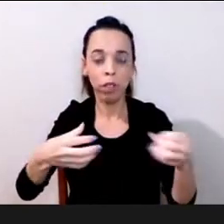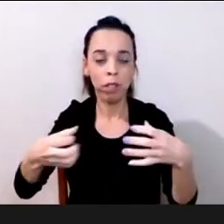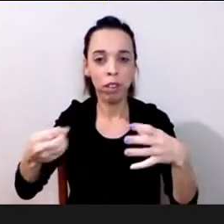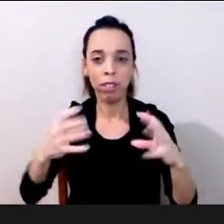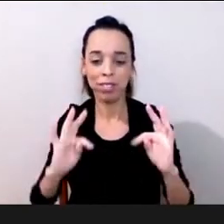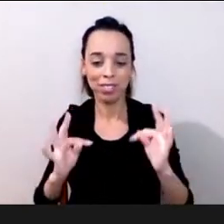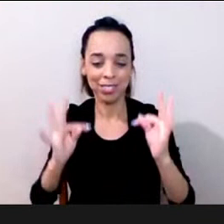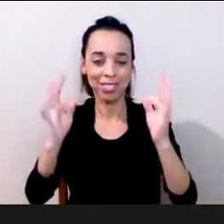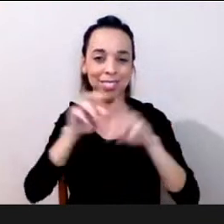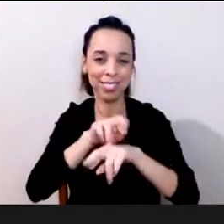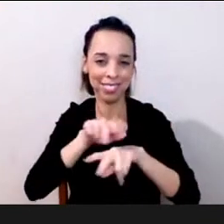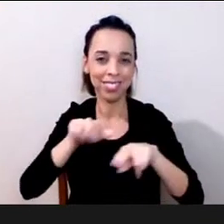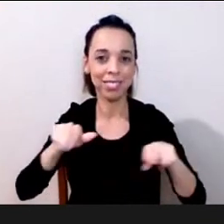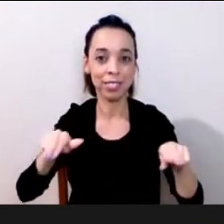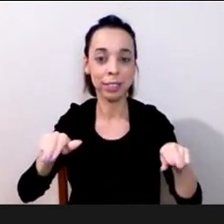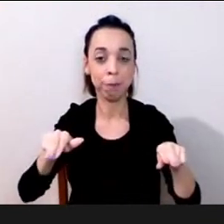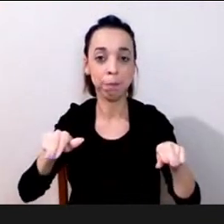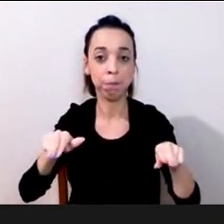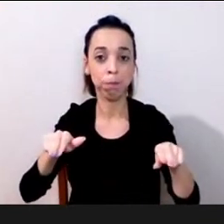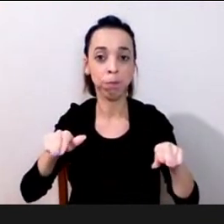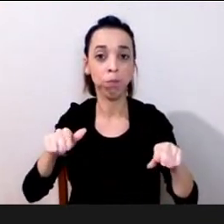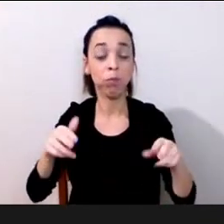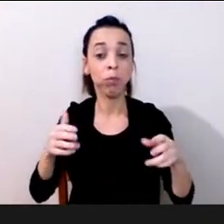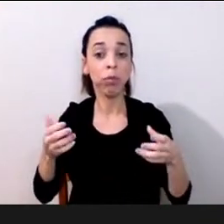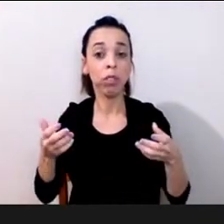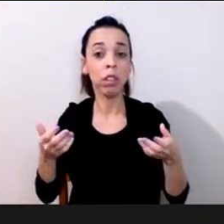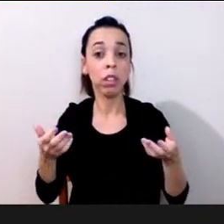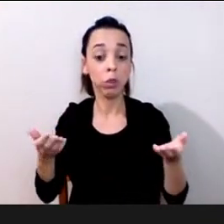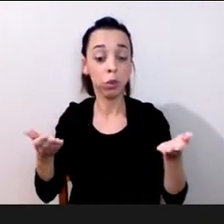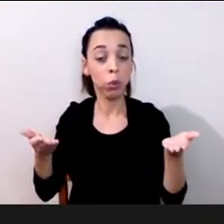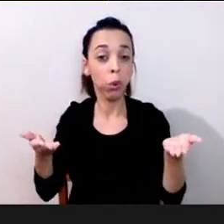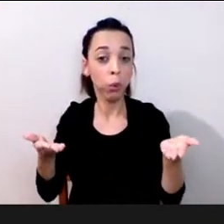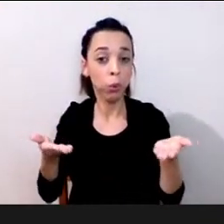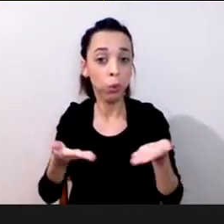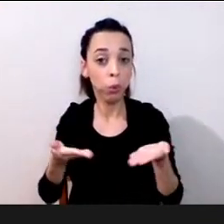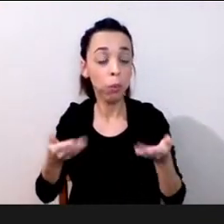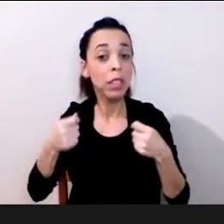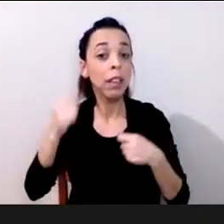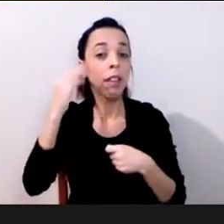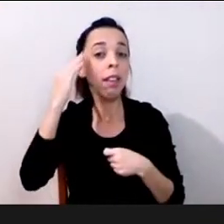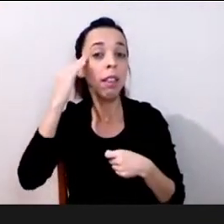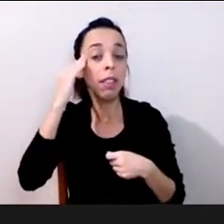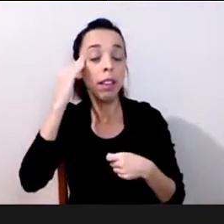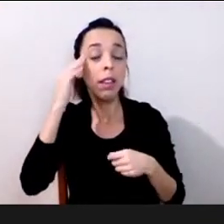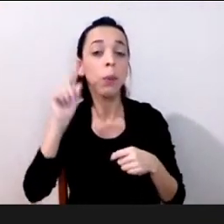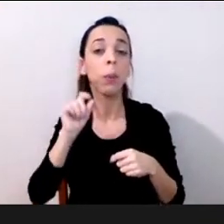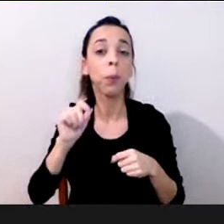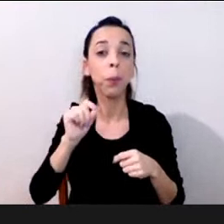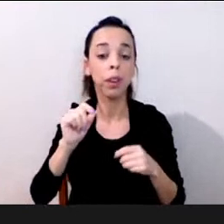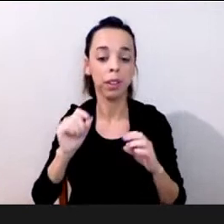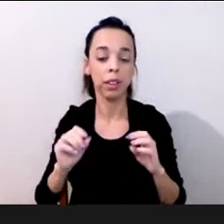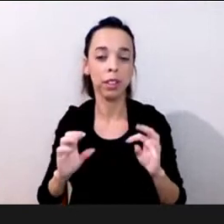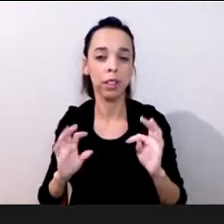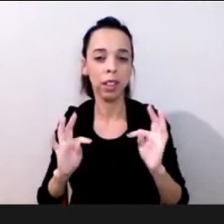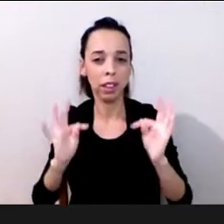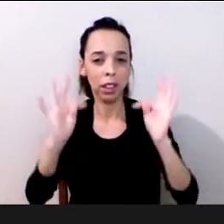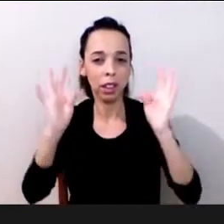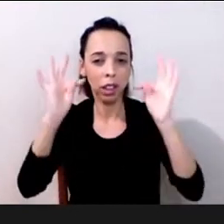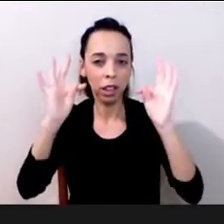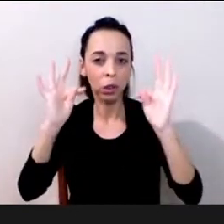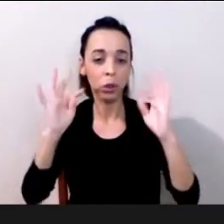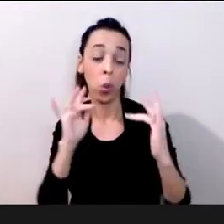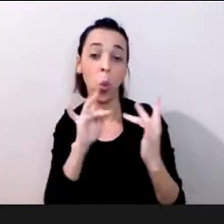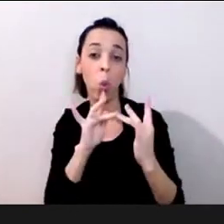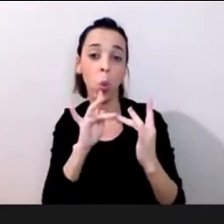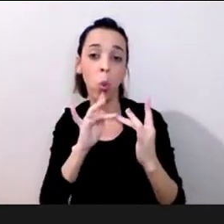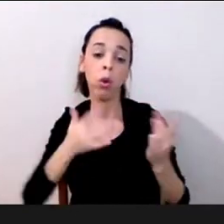mentalidade é entender que a mediação tecnológica é também uma forma de contato né e que a gente vai trabalhar assim né o